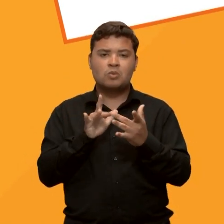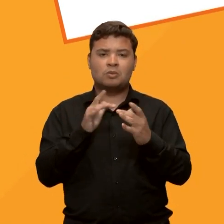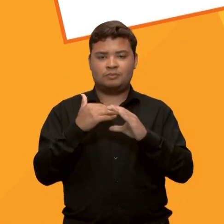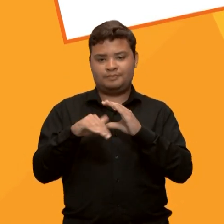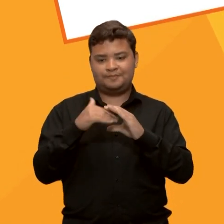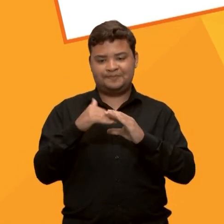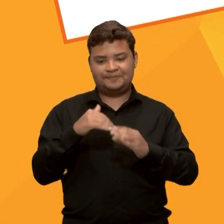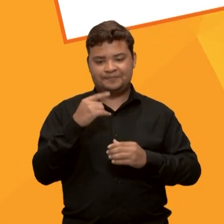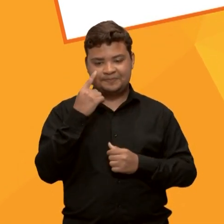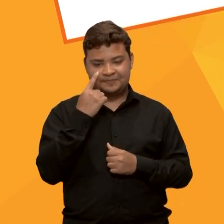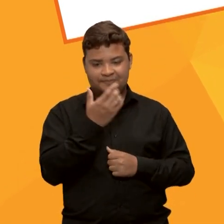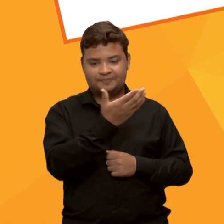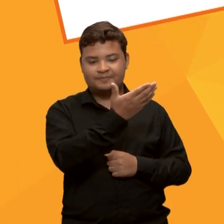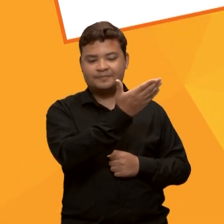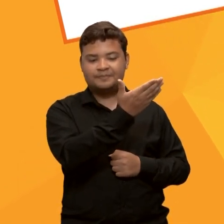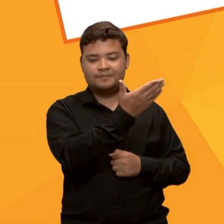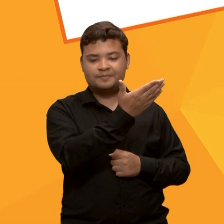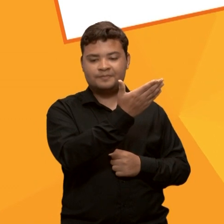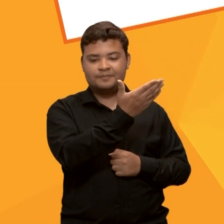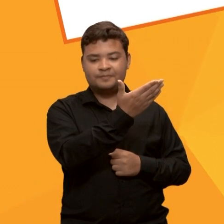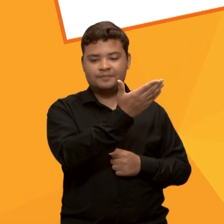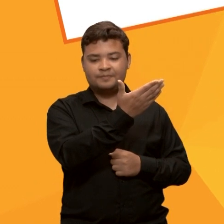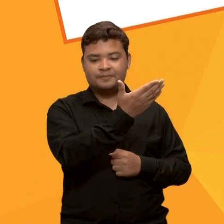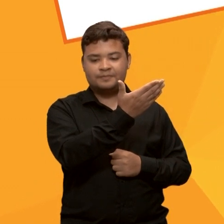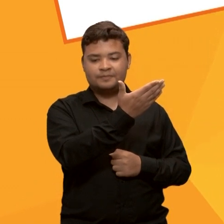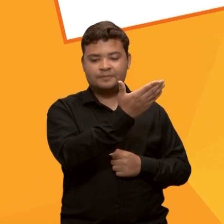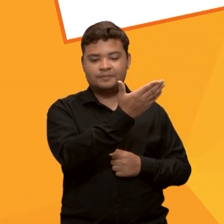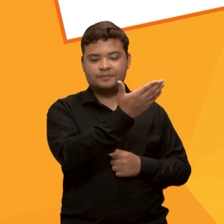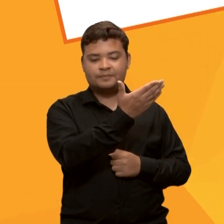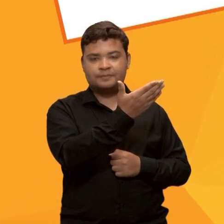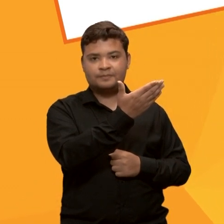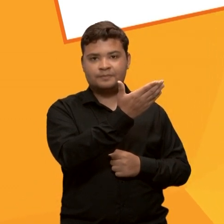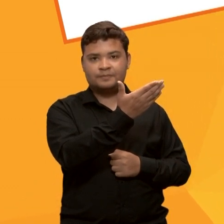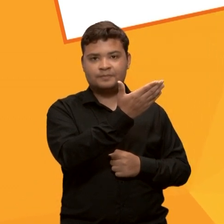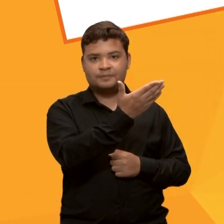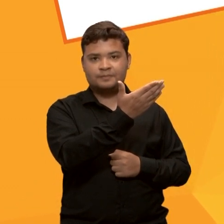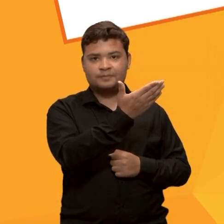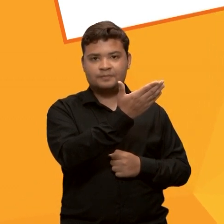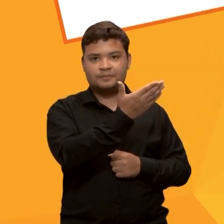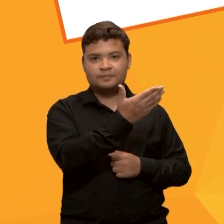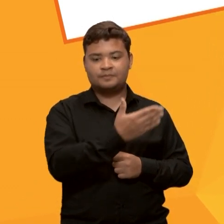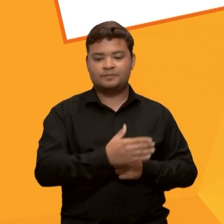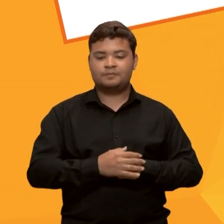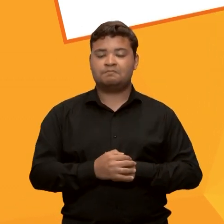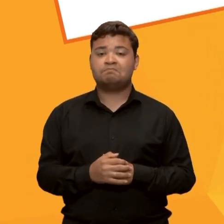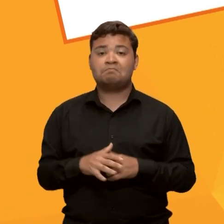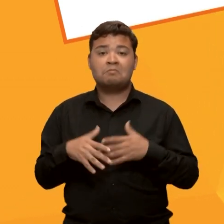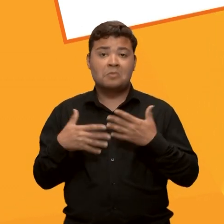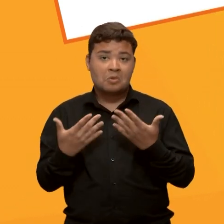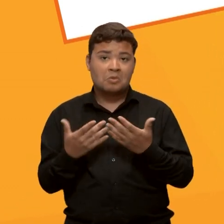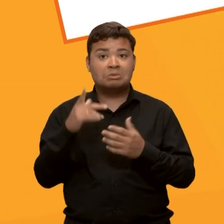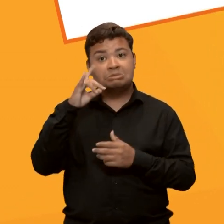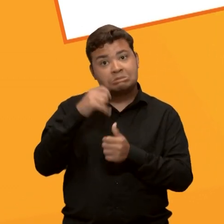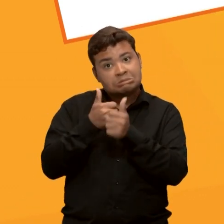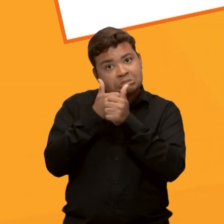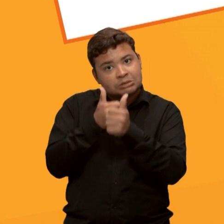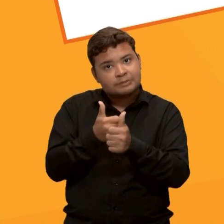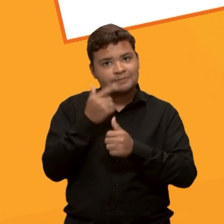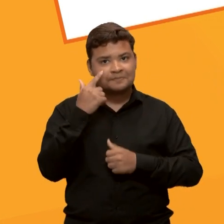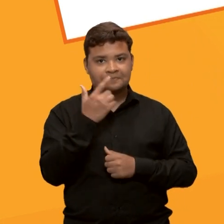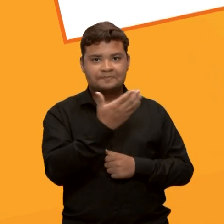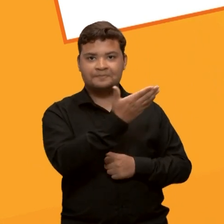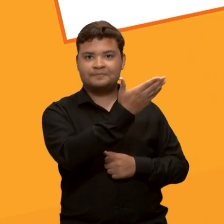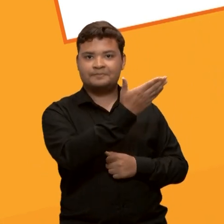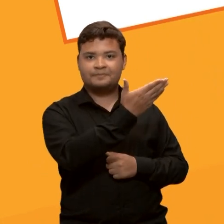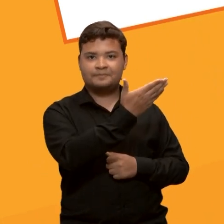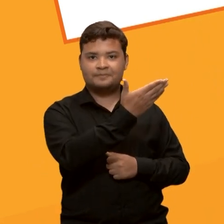statusjrufg.com ou siga o Instagram, arroba